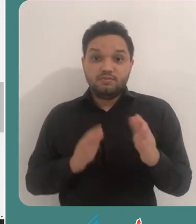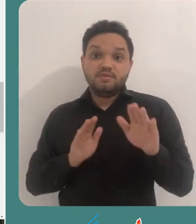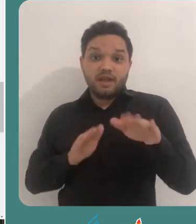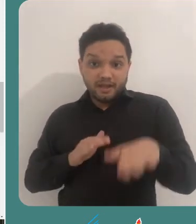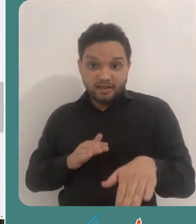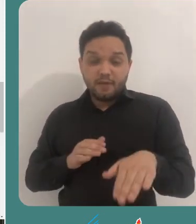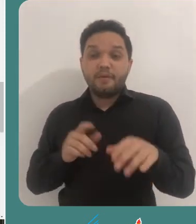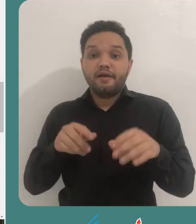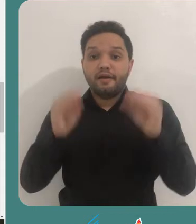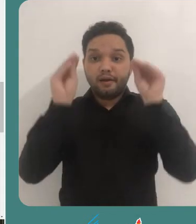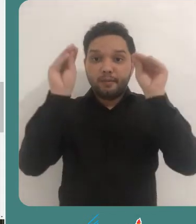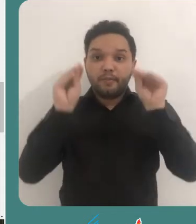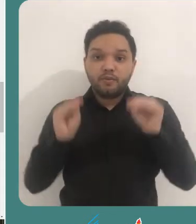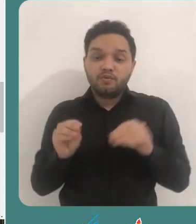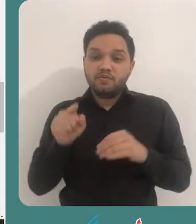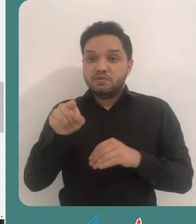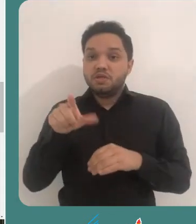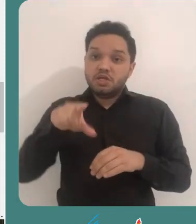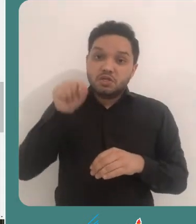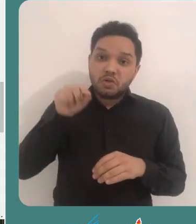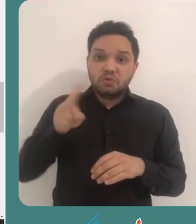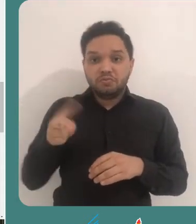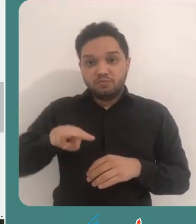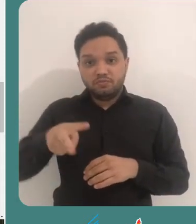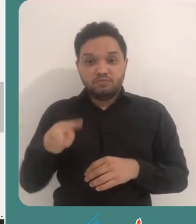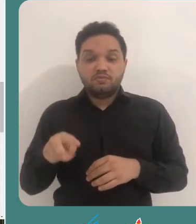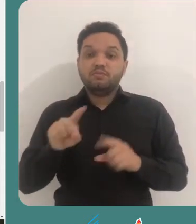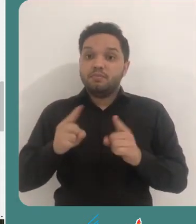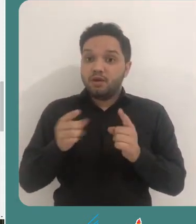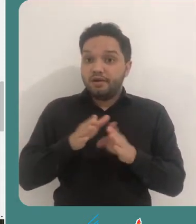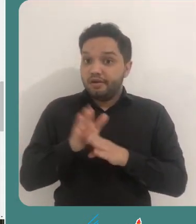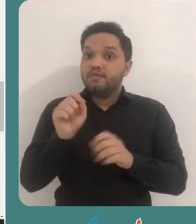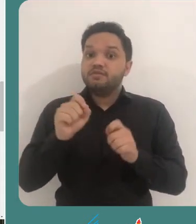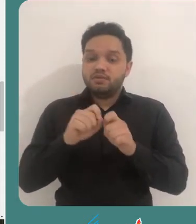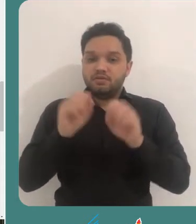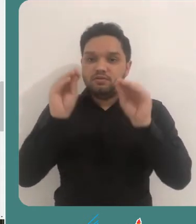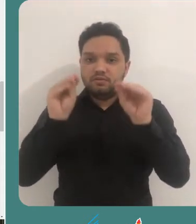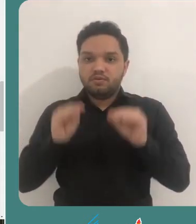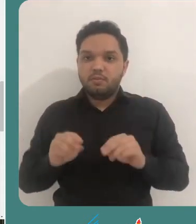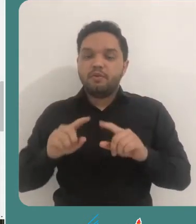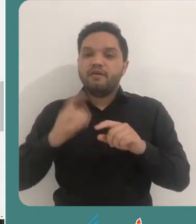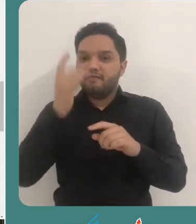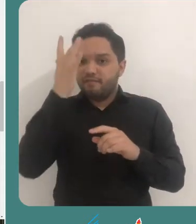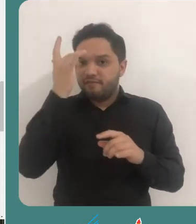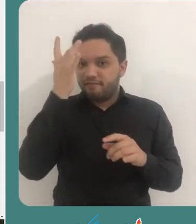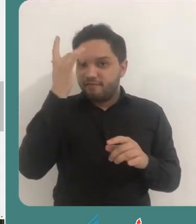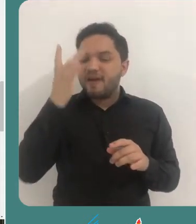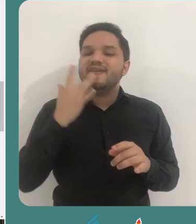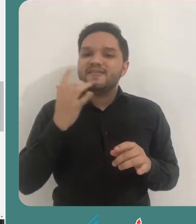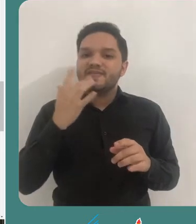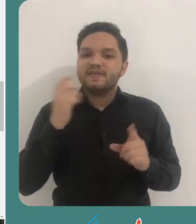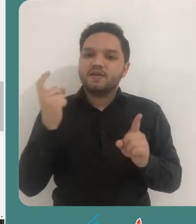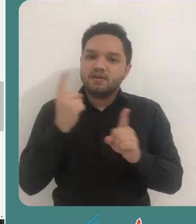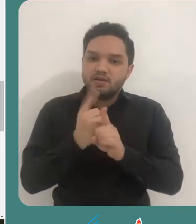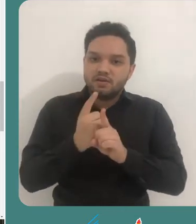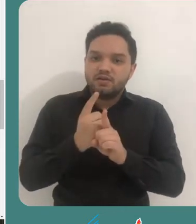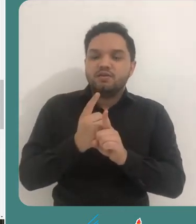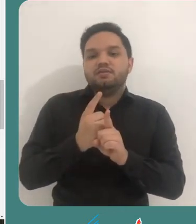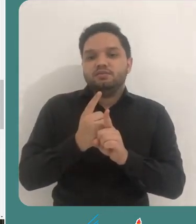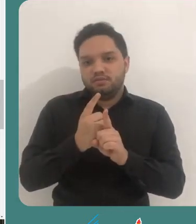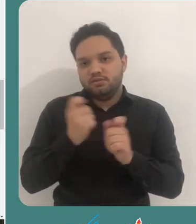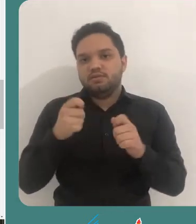Essa etapa é de preenchimento opcional, contudo recomendamos o uso para facilitar a atribuição e a